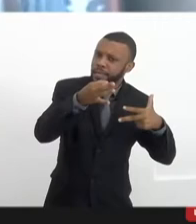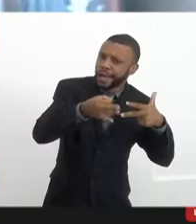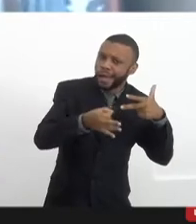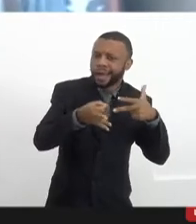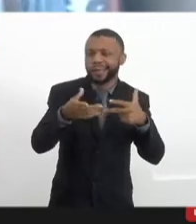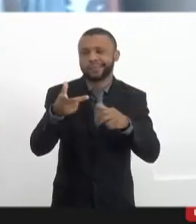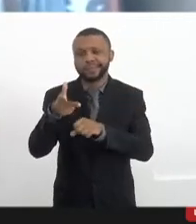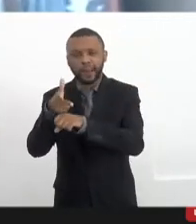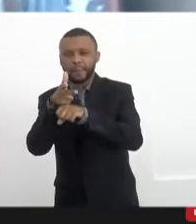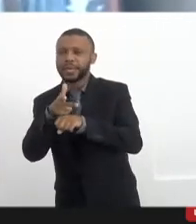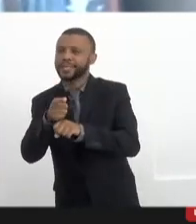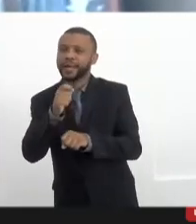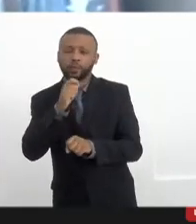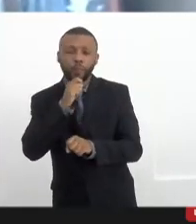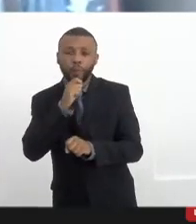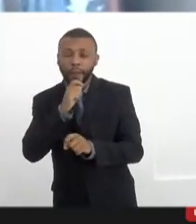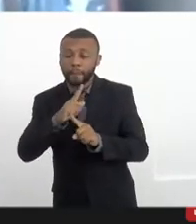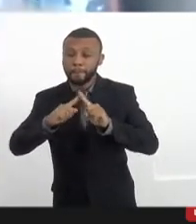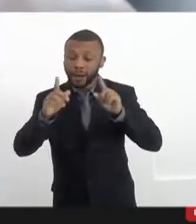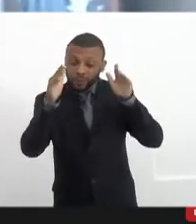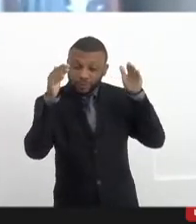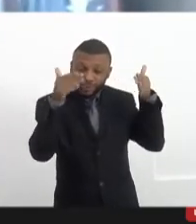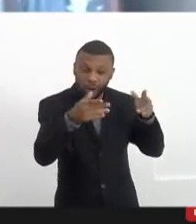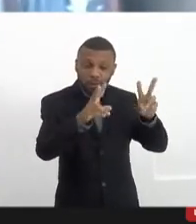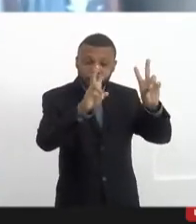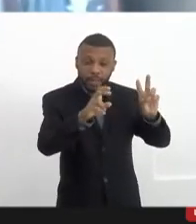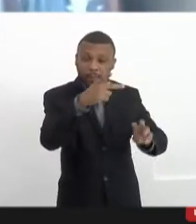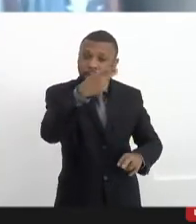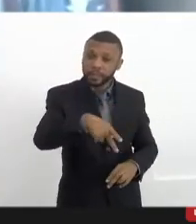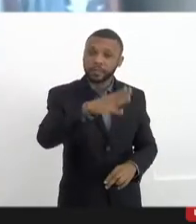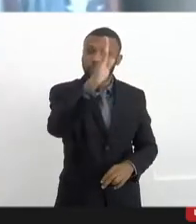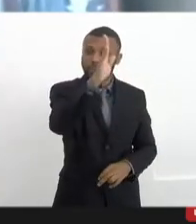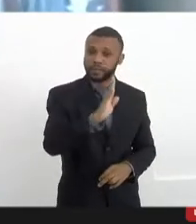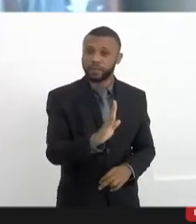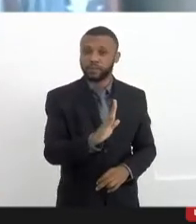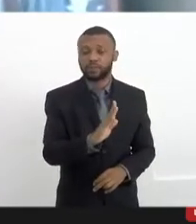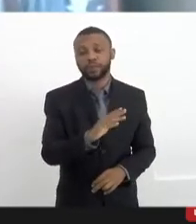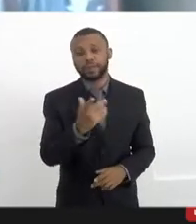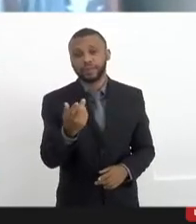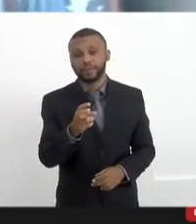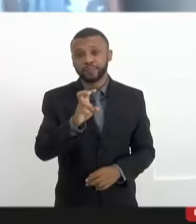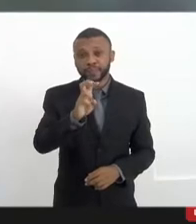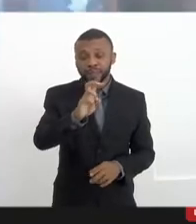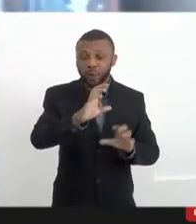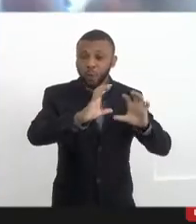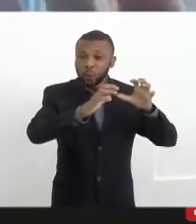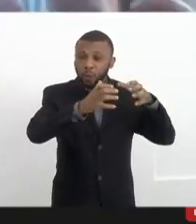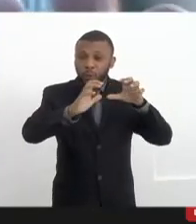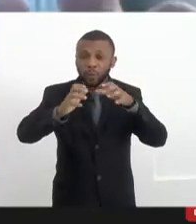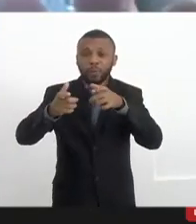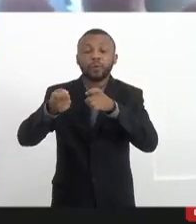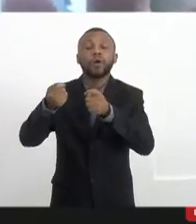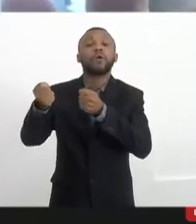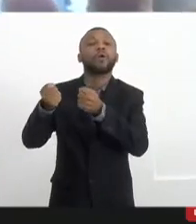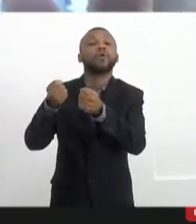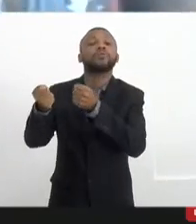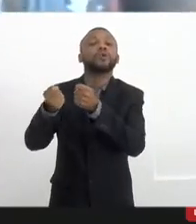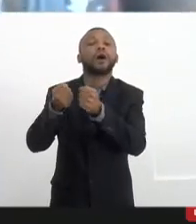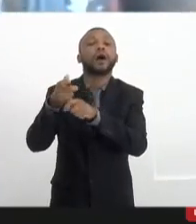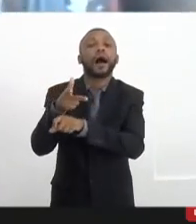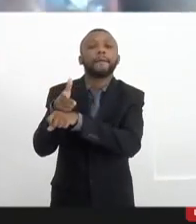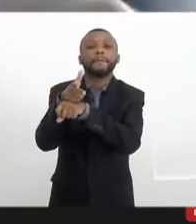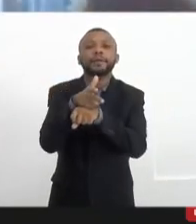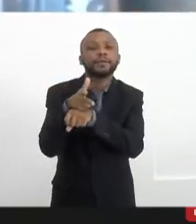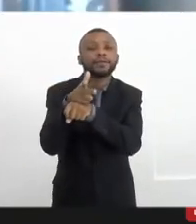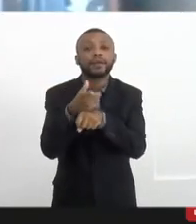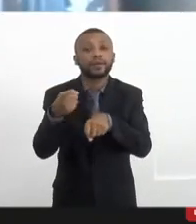Valdeque, desse assunto? Porque, no Brasil, cinco grandes grupos controlam a mídia. E, quando